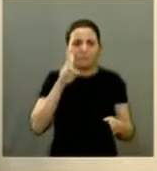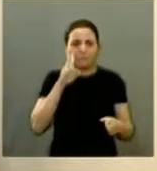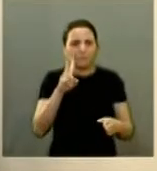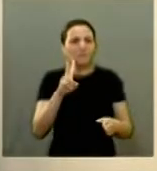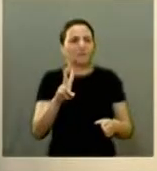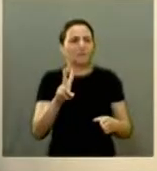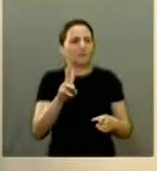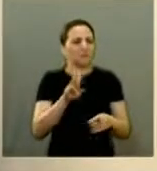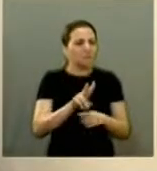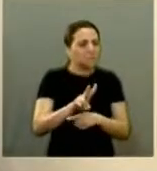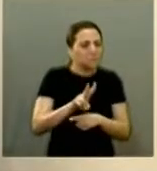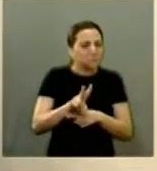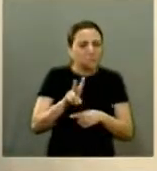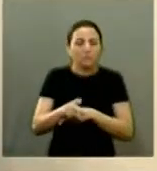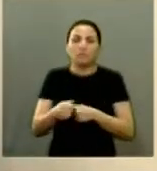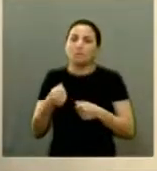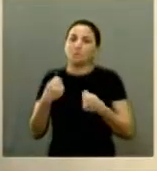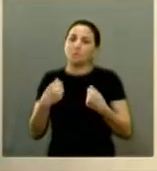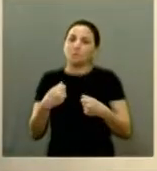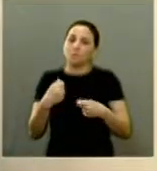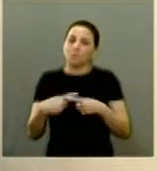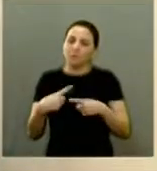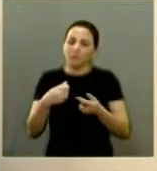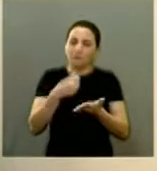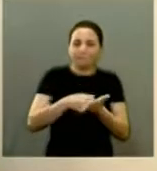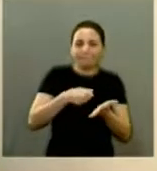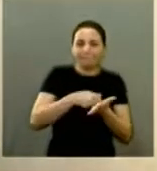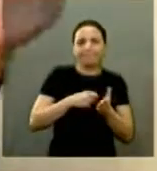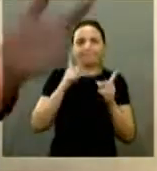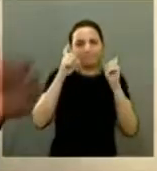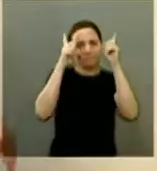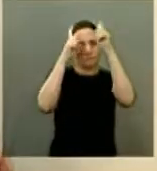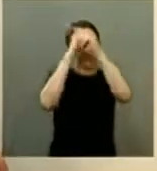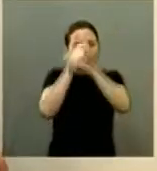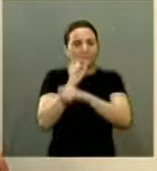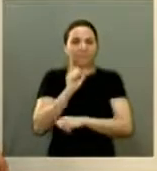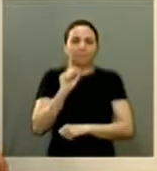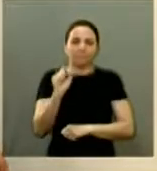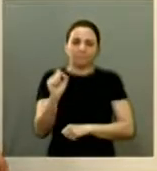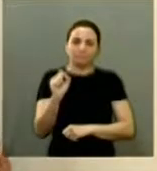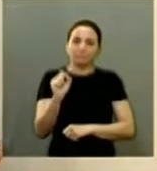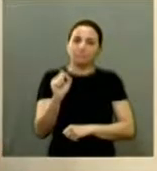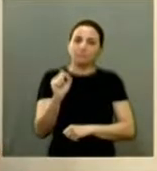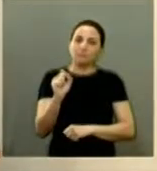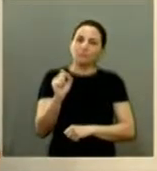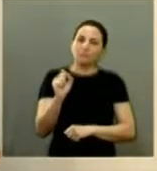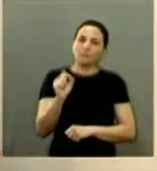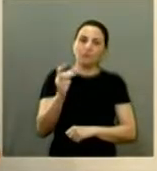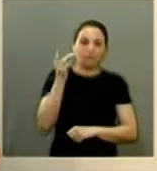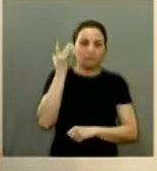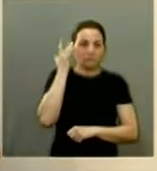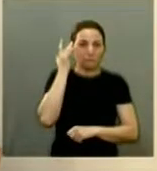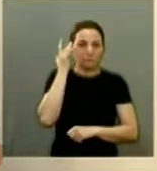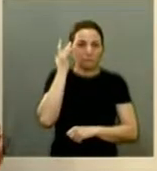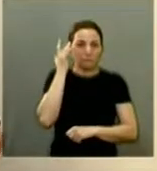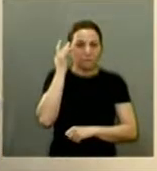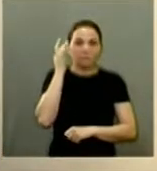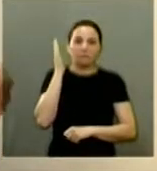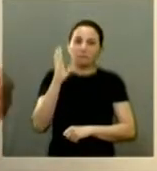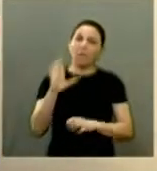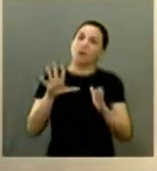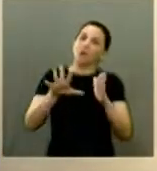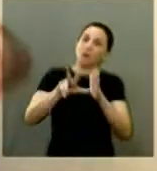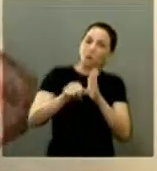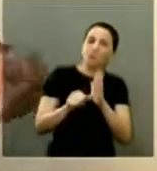tomem conta porque é uma luta difícil gente e um a gente já já sabe onde está está em uma área de lazer a pessoa